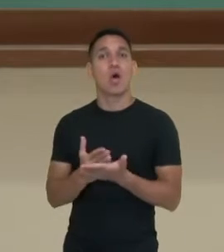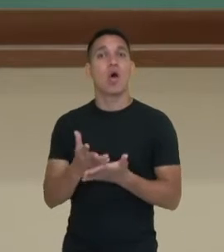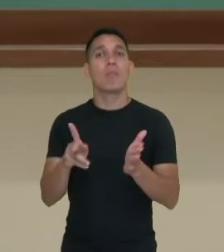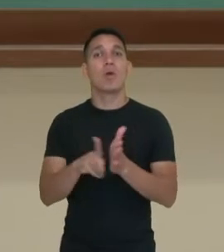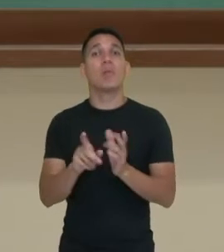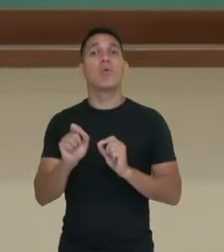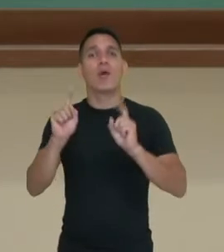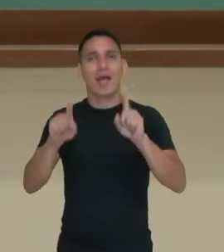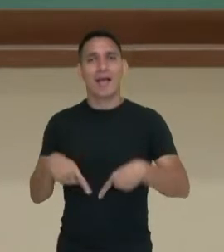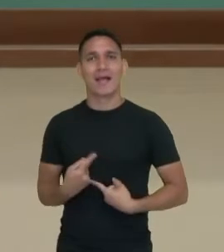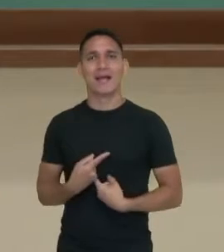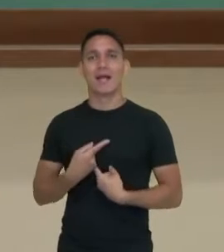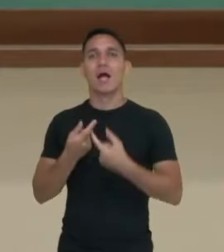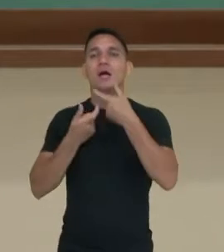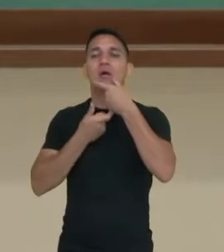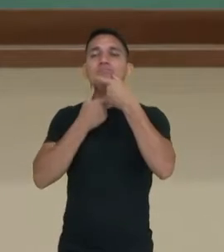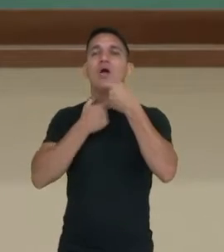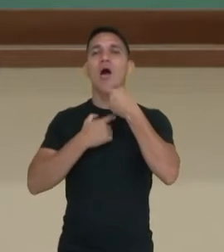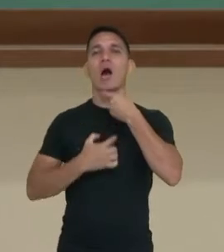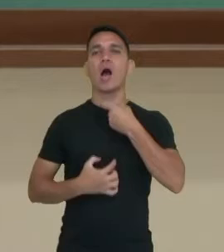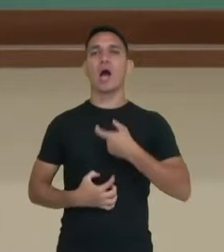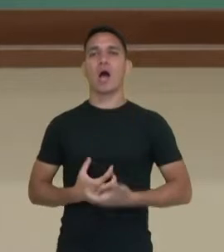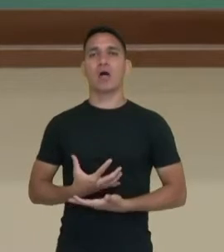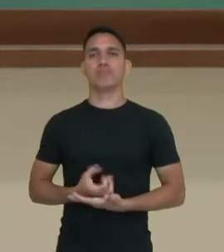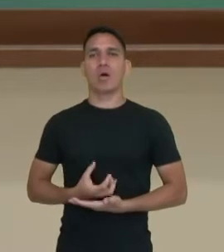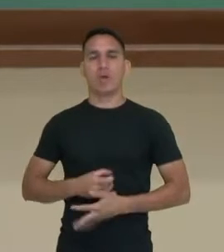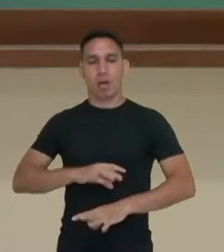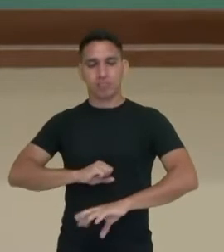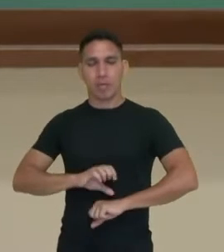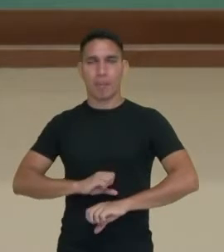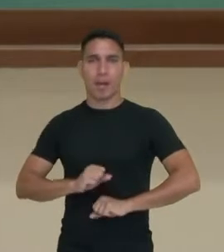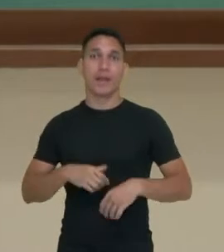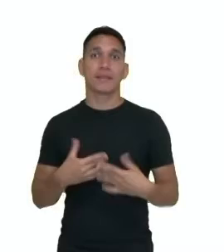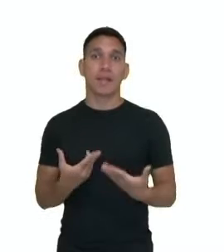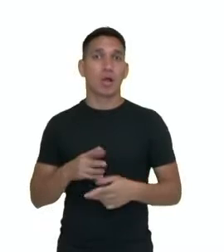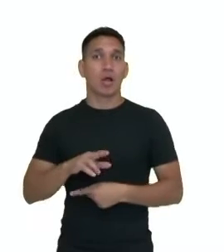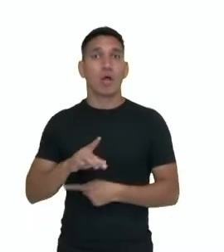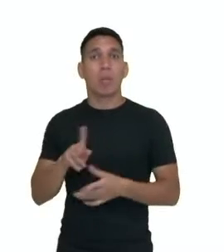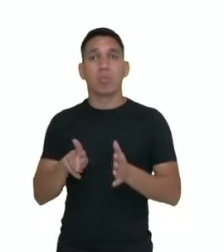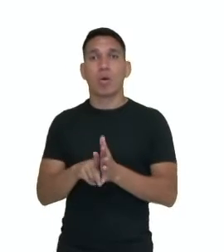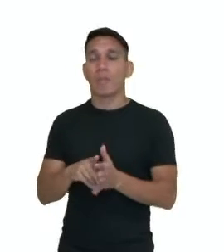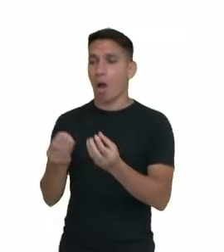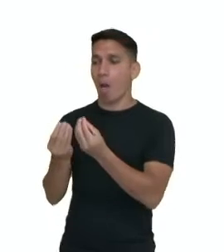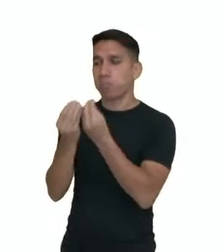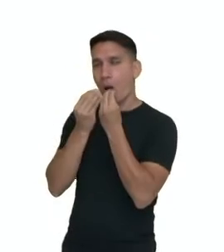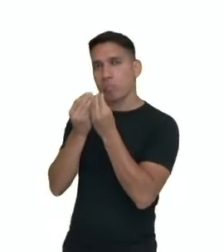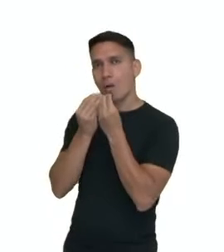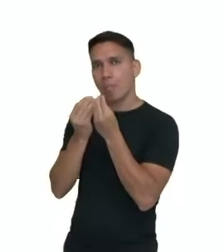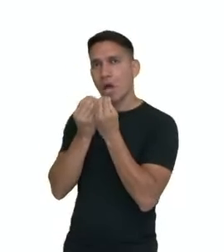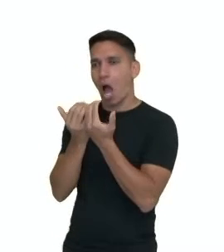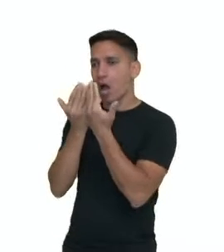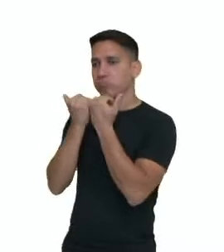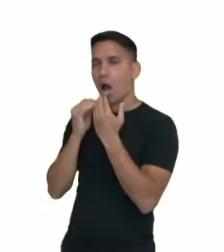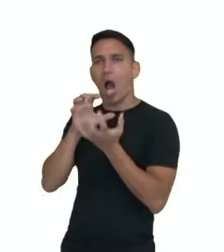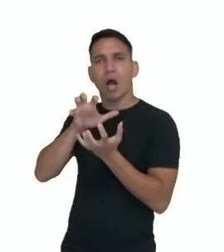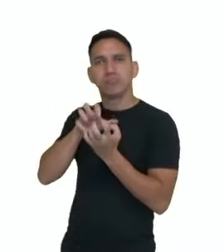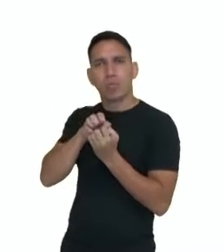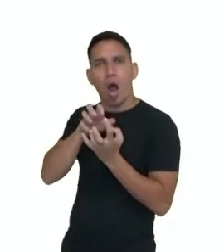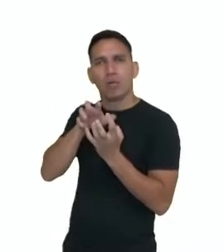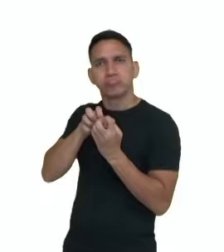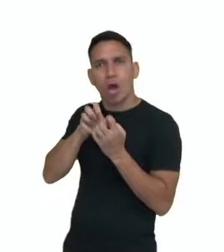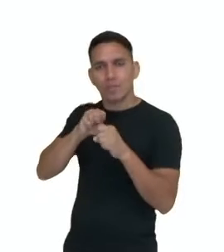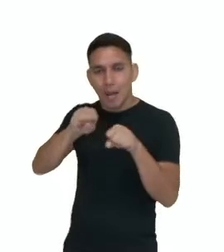com o sistema digestório, né? No sistema digestório para que serve? Você se alimenta, coloca o alimento na boca, você mastiga